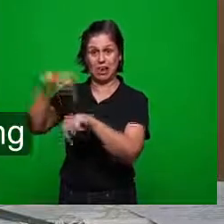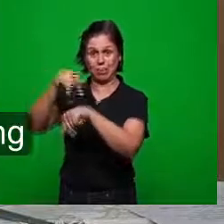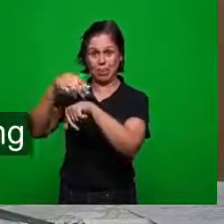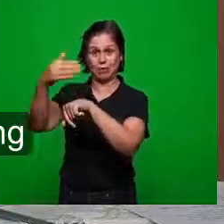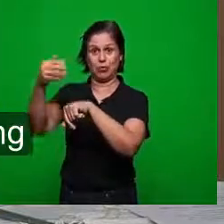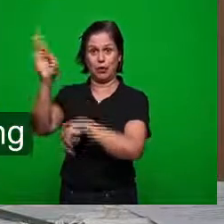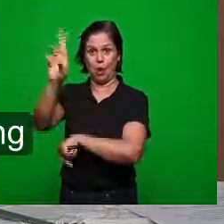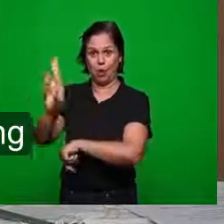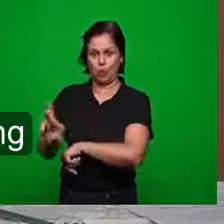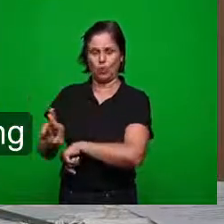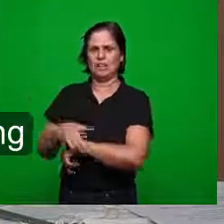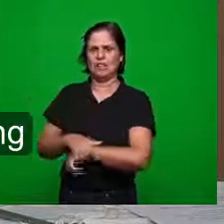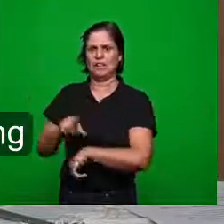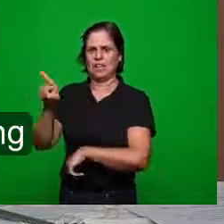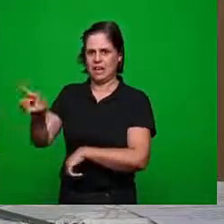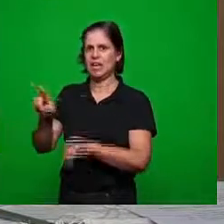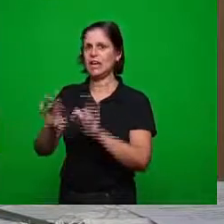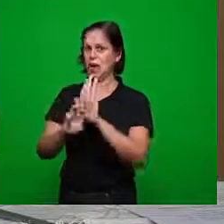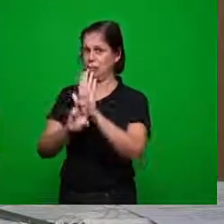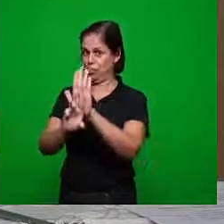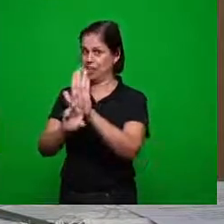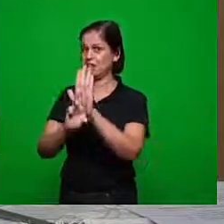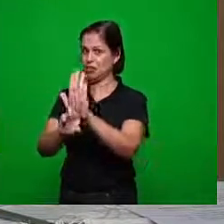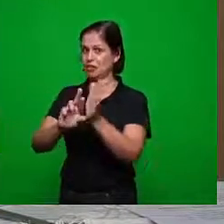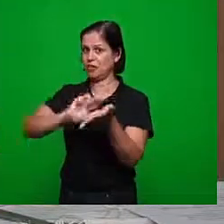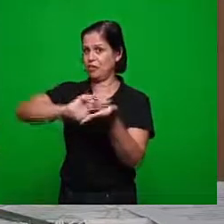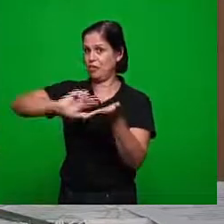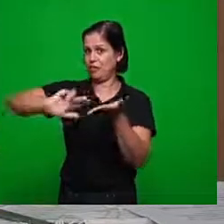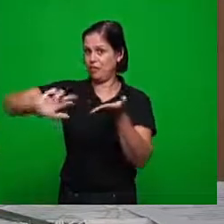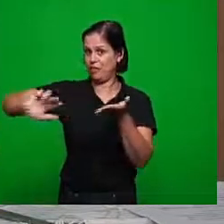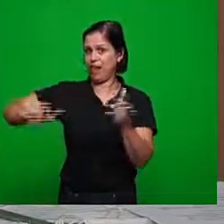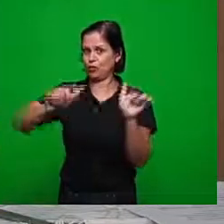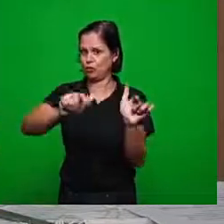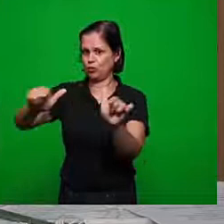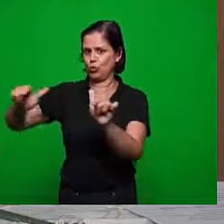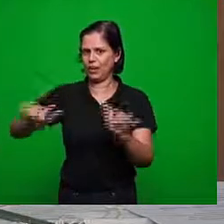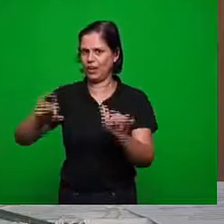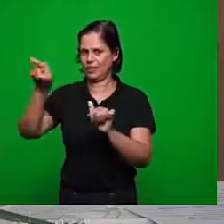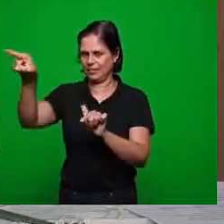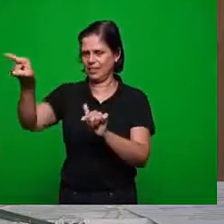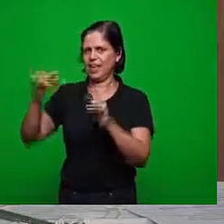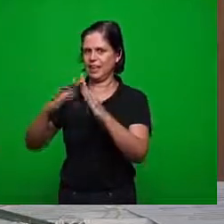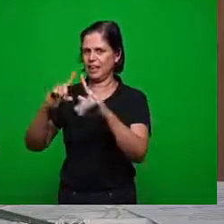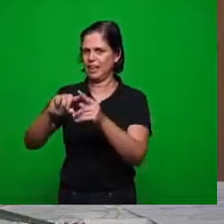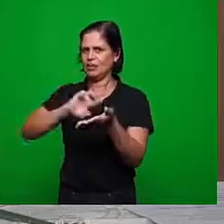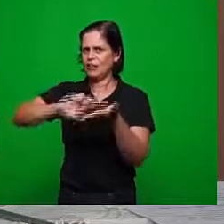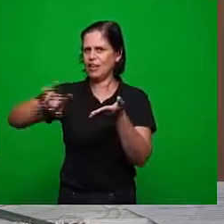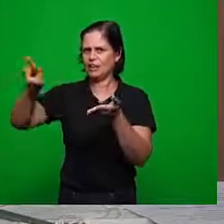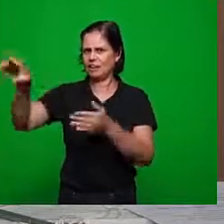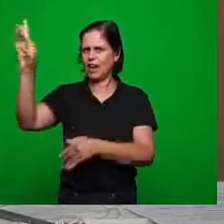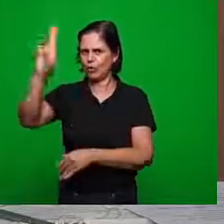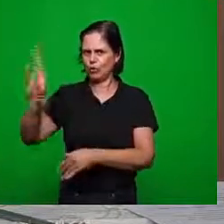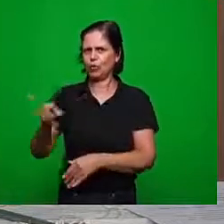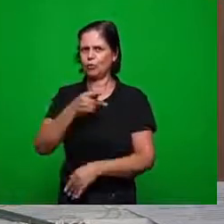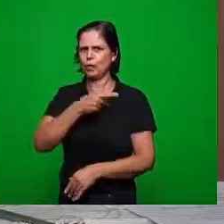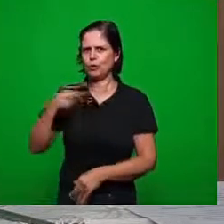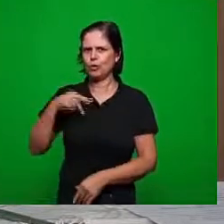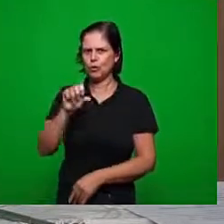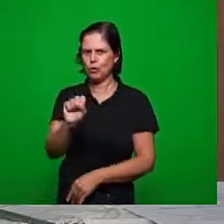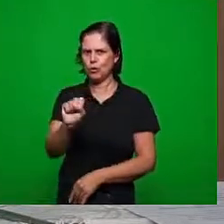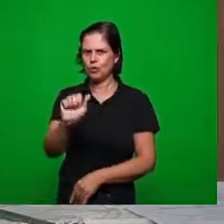uniões e representantes de diversas uniões de igrejas pastor Samir